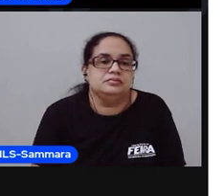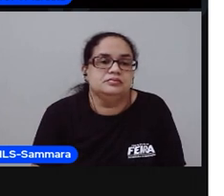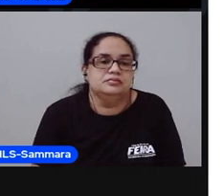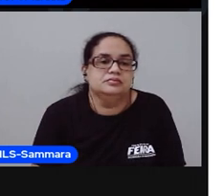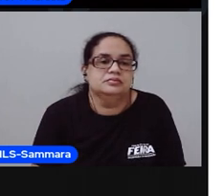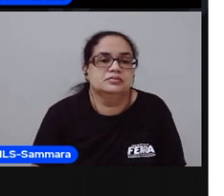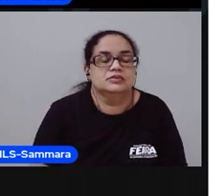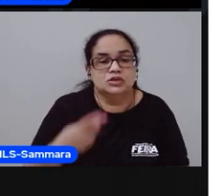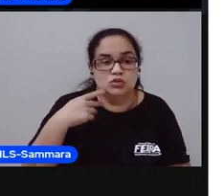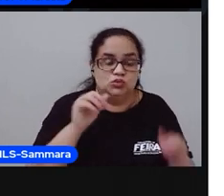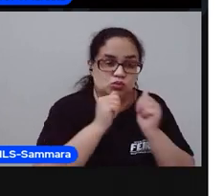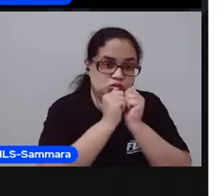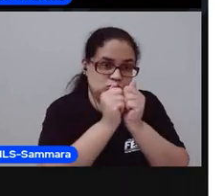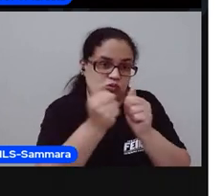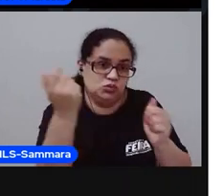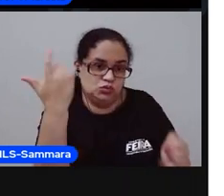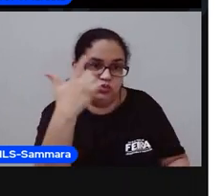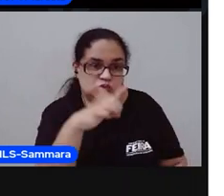Vamos juntas?